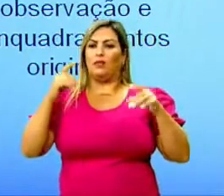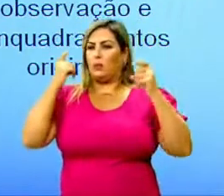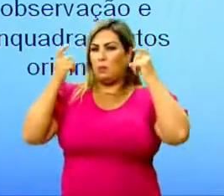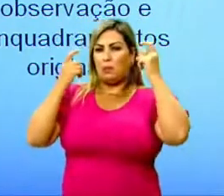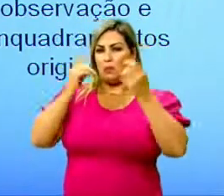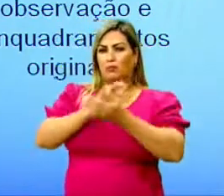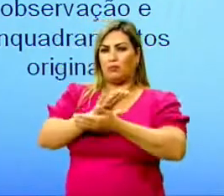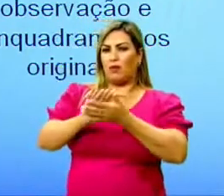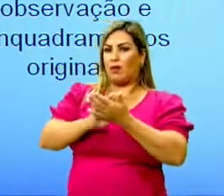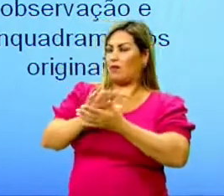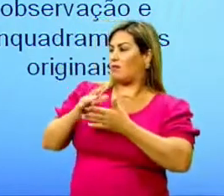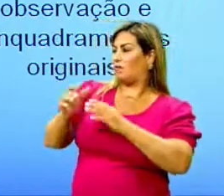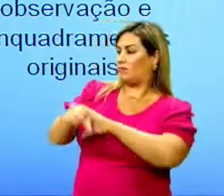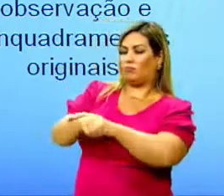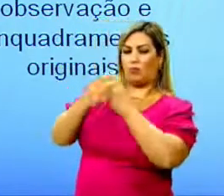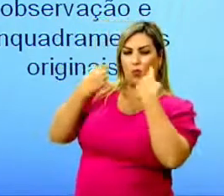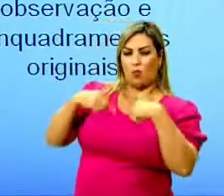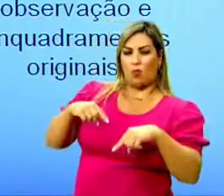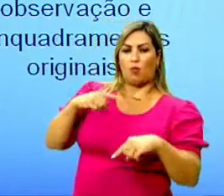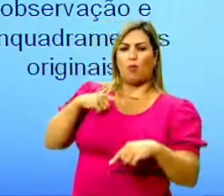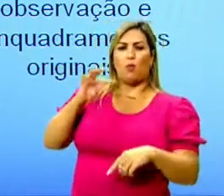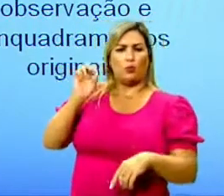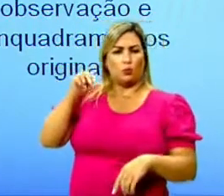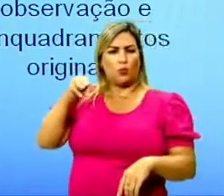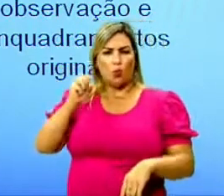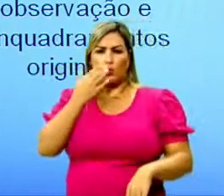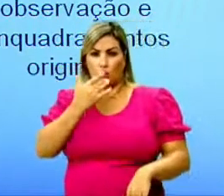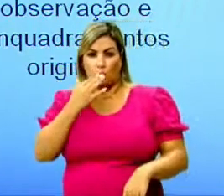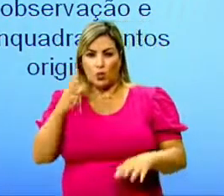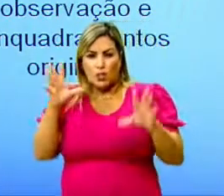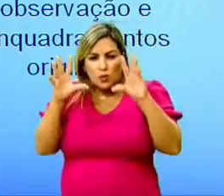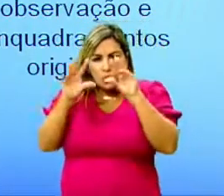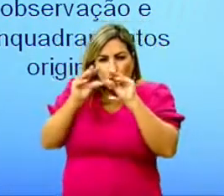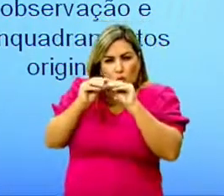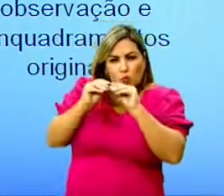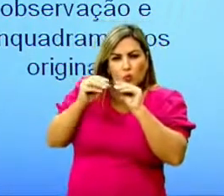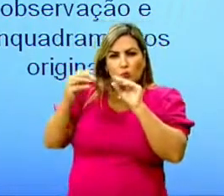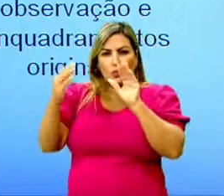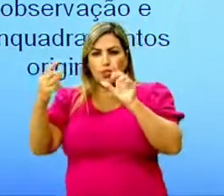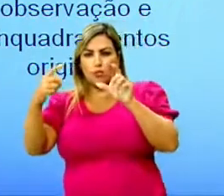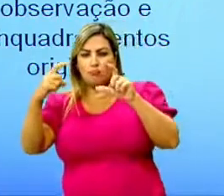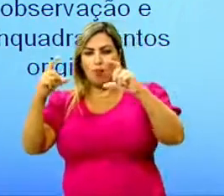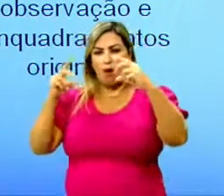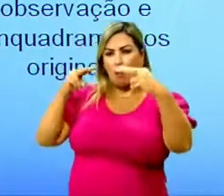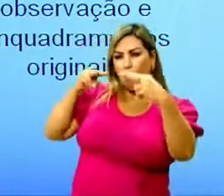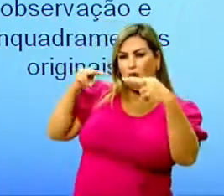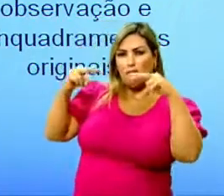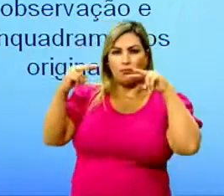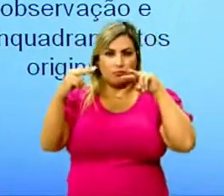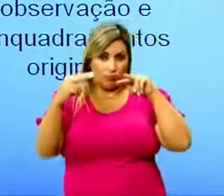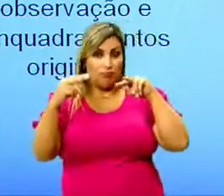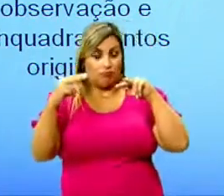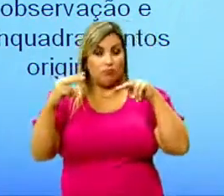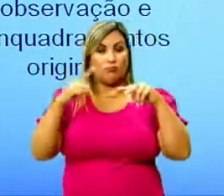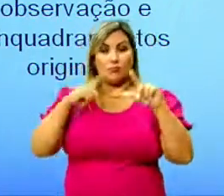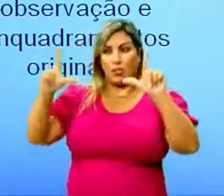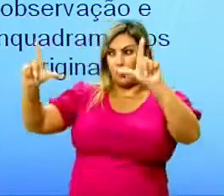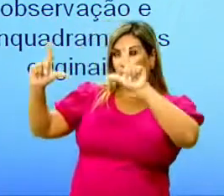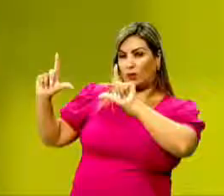contornos, aversão aos tons sombrios, uso de ângulos e observação e